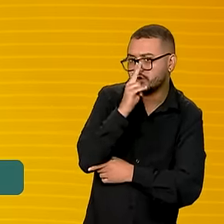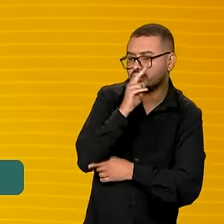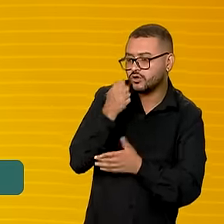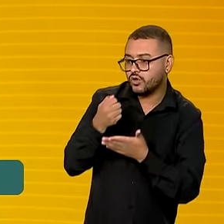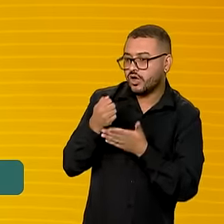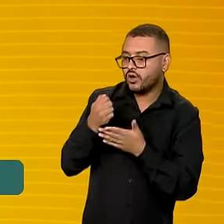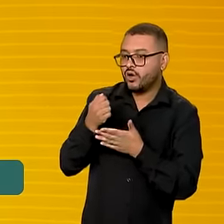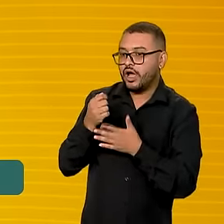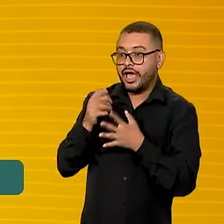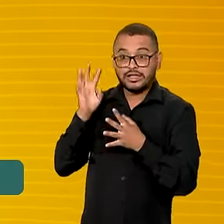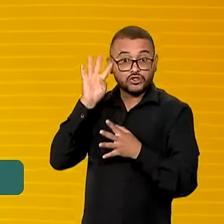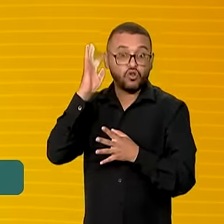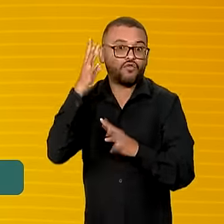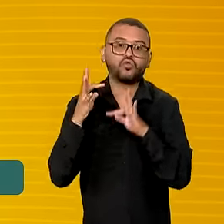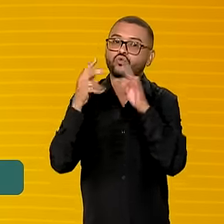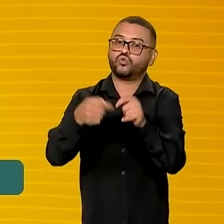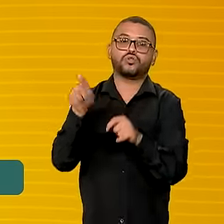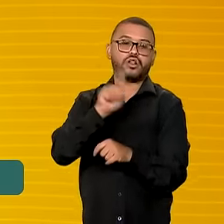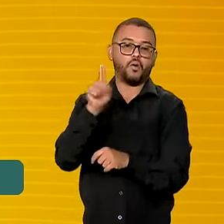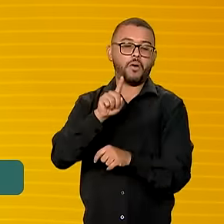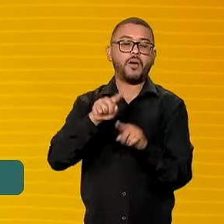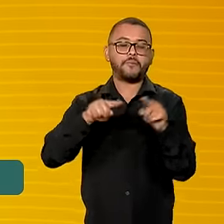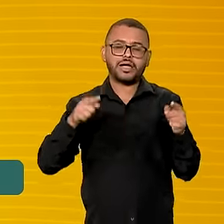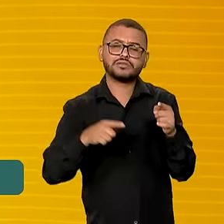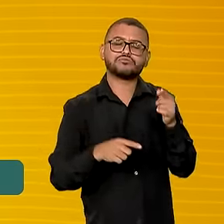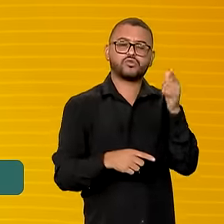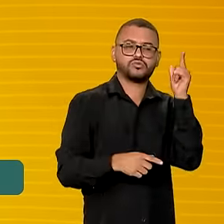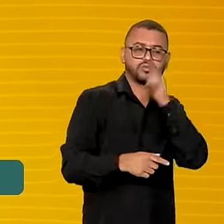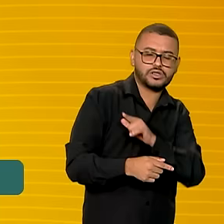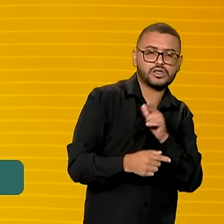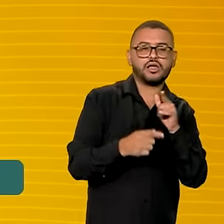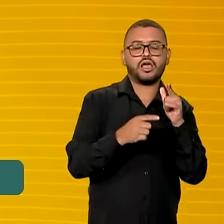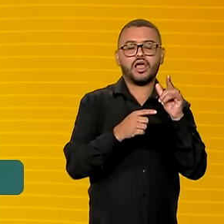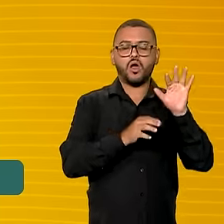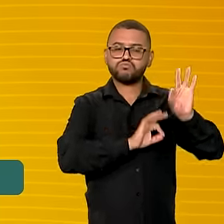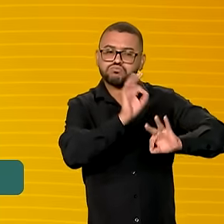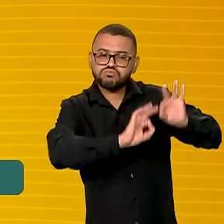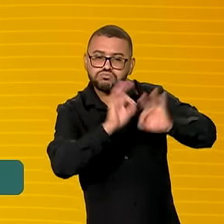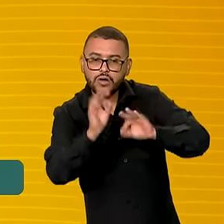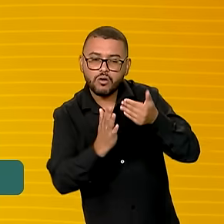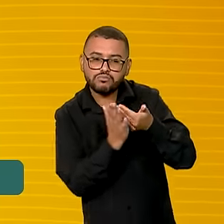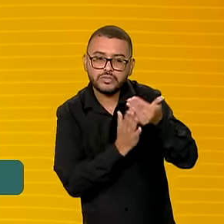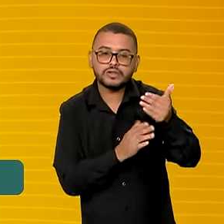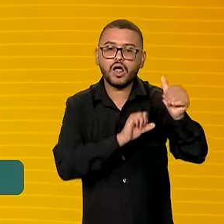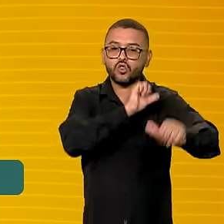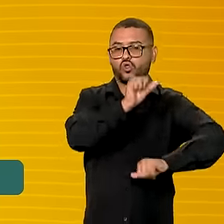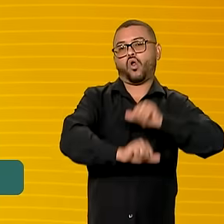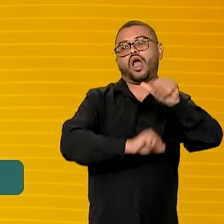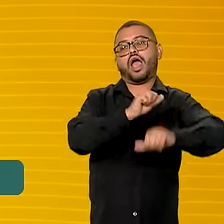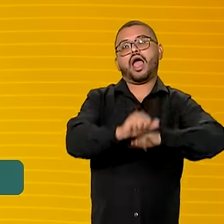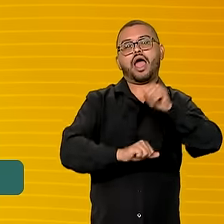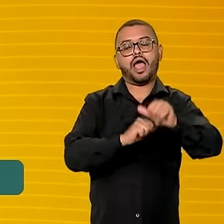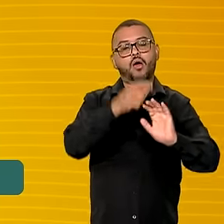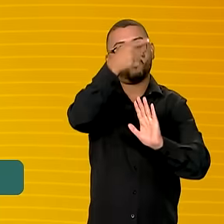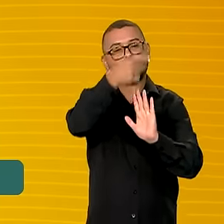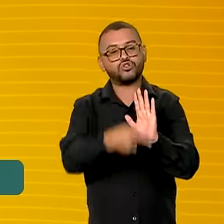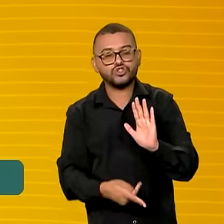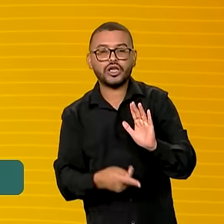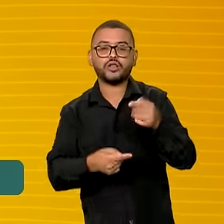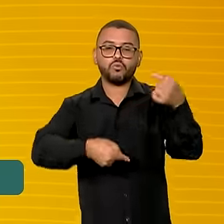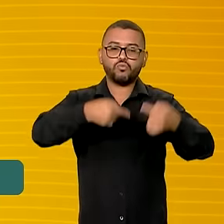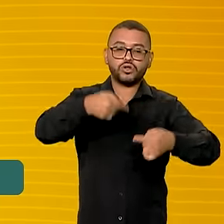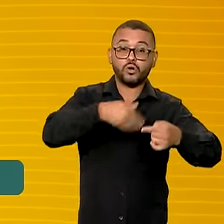não soluciona todos os problemas da casa. Mas a partir dessa primeira relação, nós queremos transformar isso em um programa, em uma